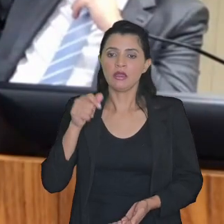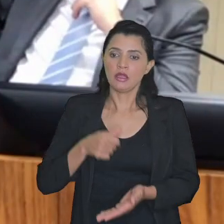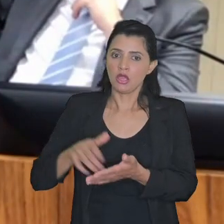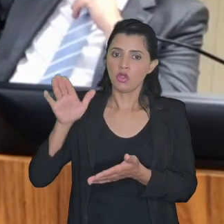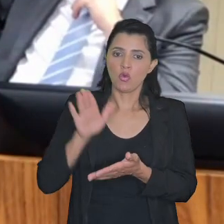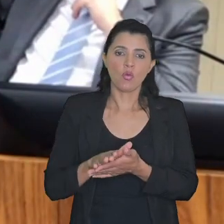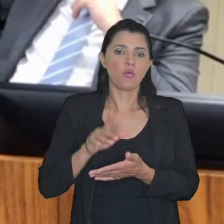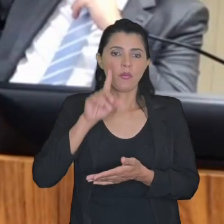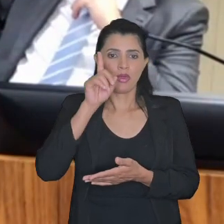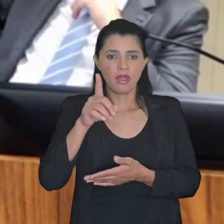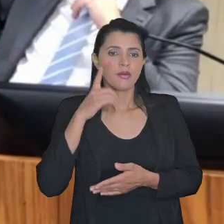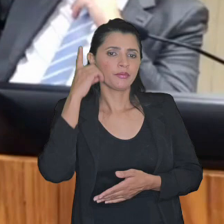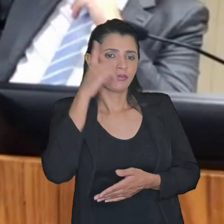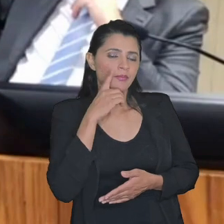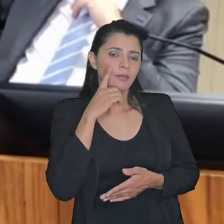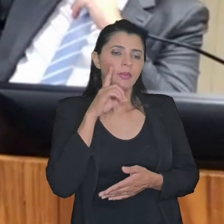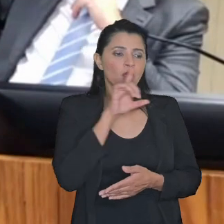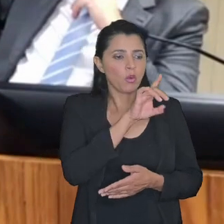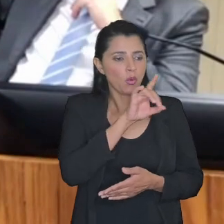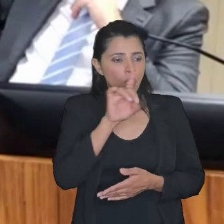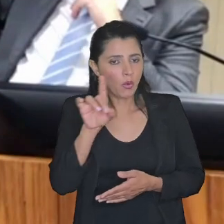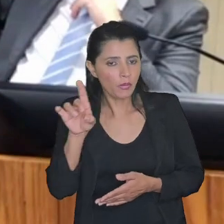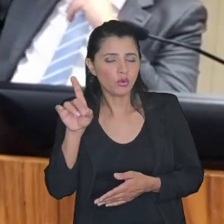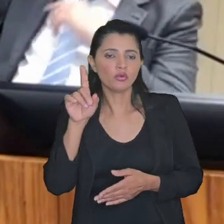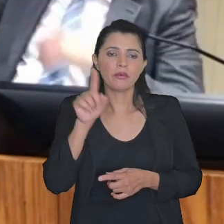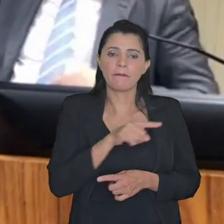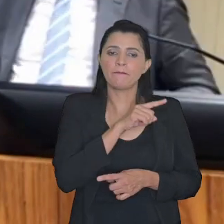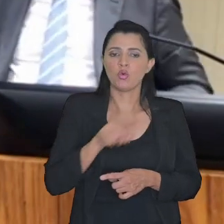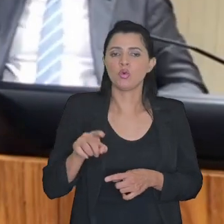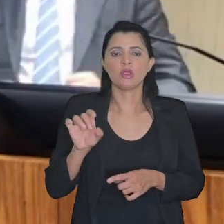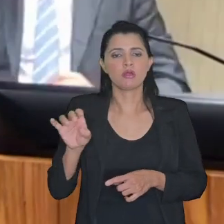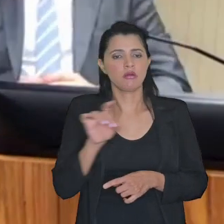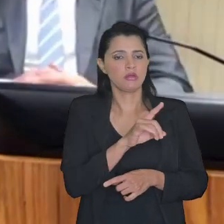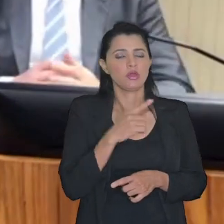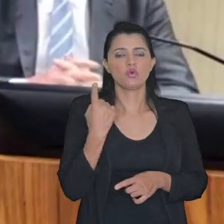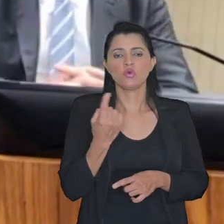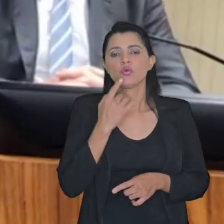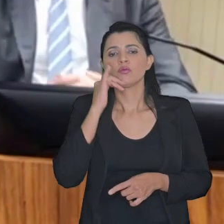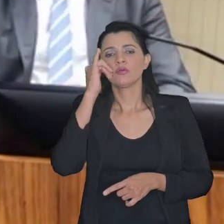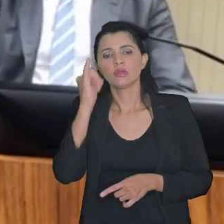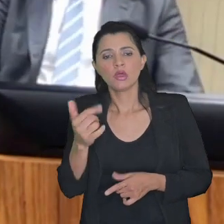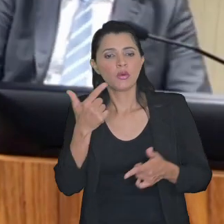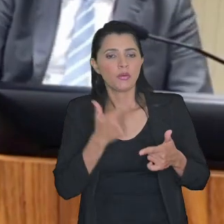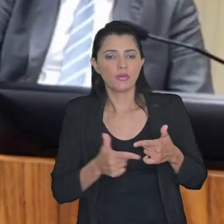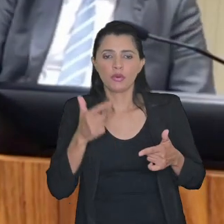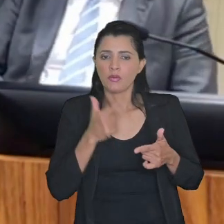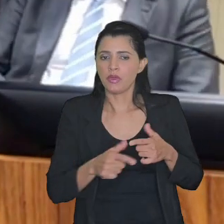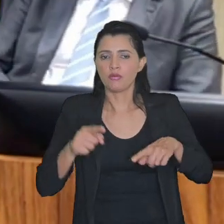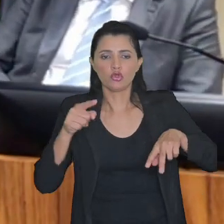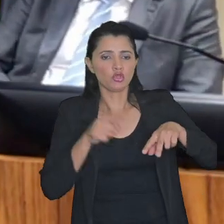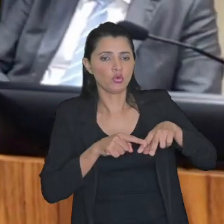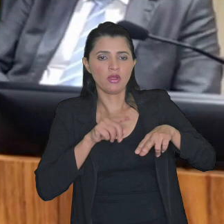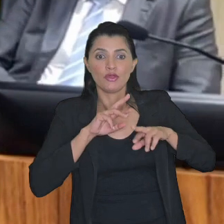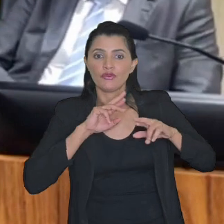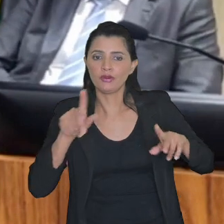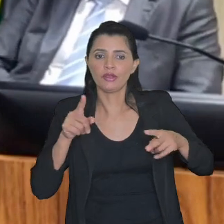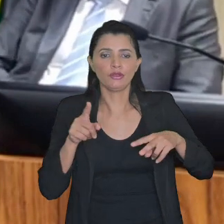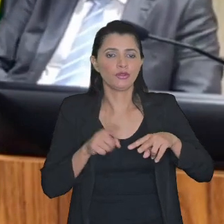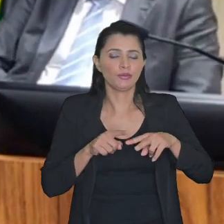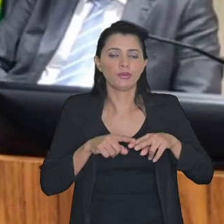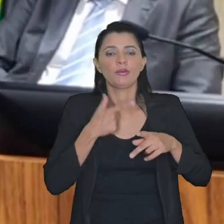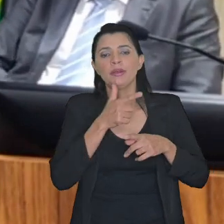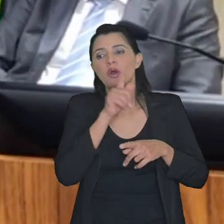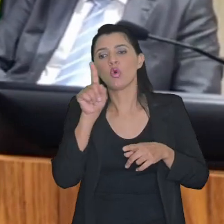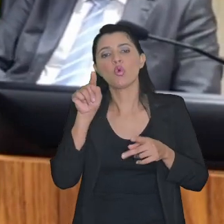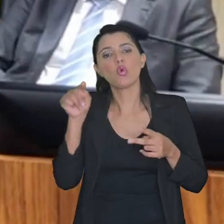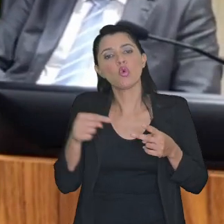e o advogado impugna um por um desses casos dizendo o problema do joelho não era esse o problema